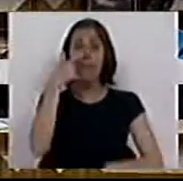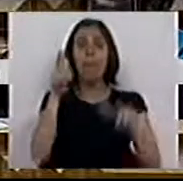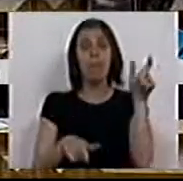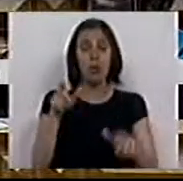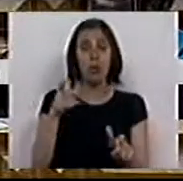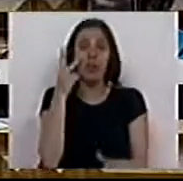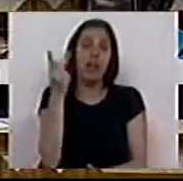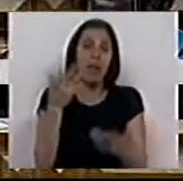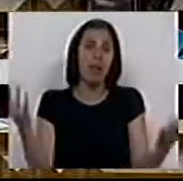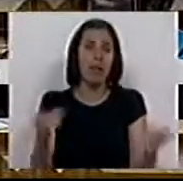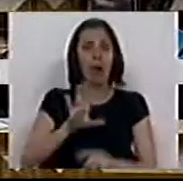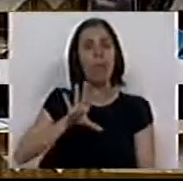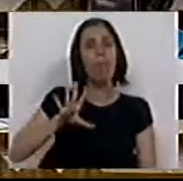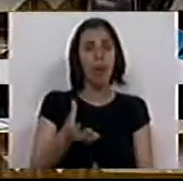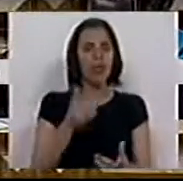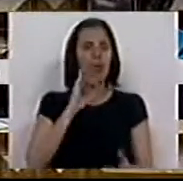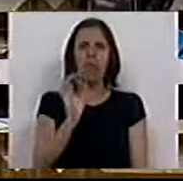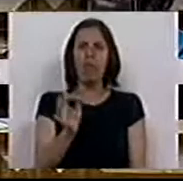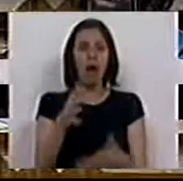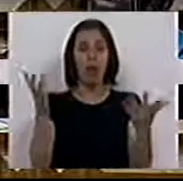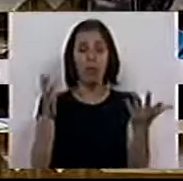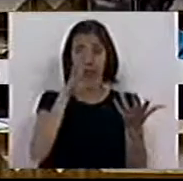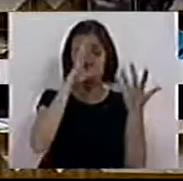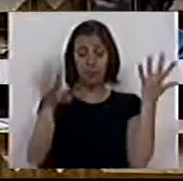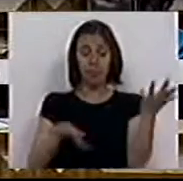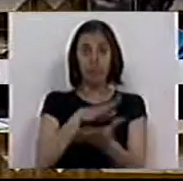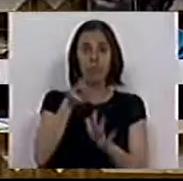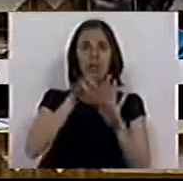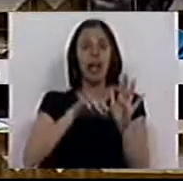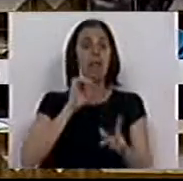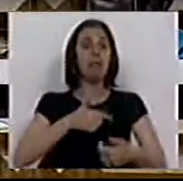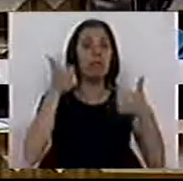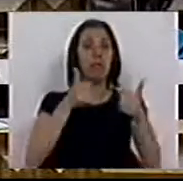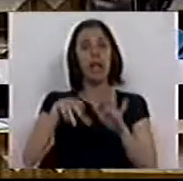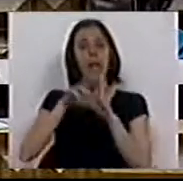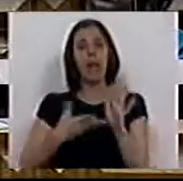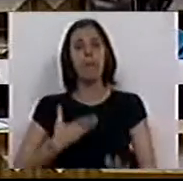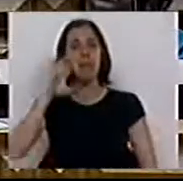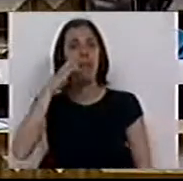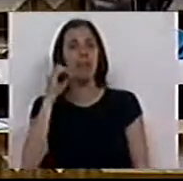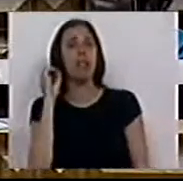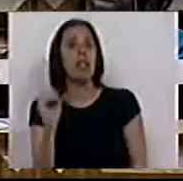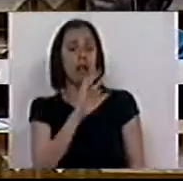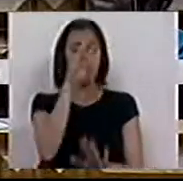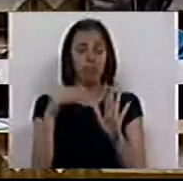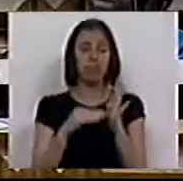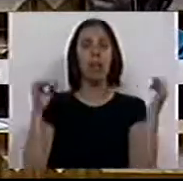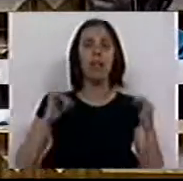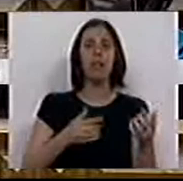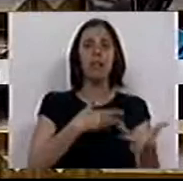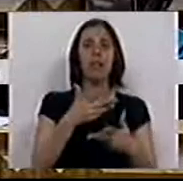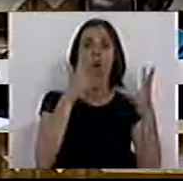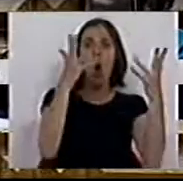pessoas que vivem neste país. E não vale a pena confundir a regra do ouro, ou a regra do déficit zero que está inscrita no Tratado